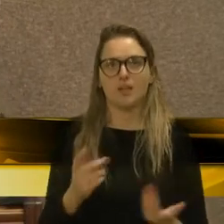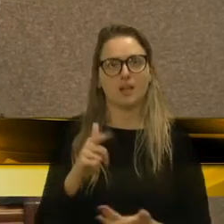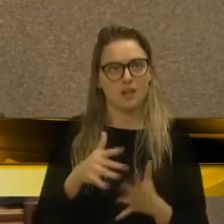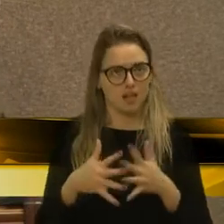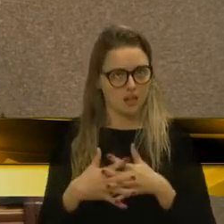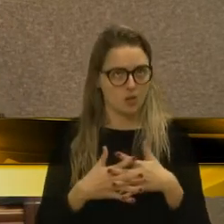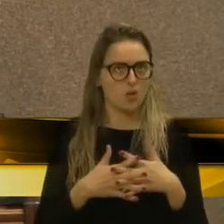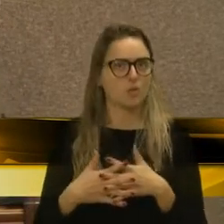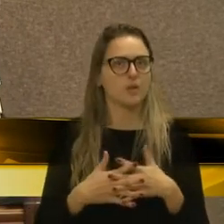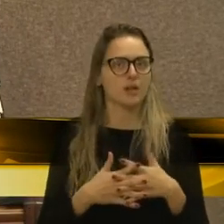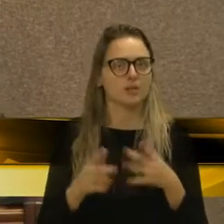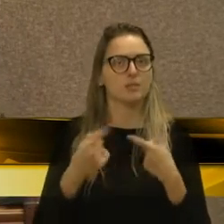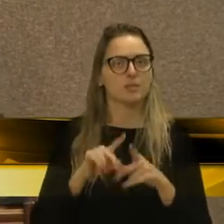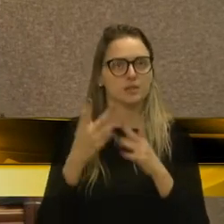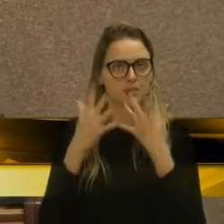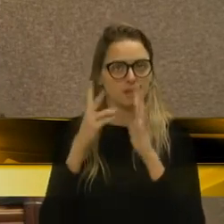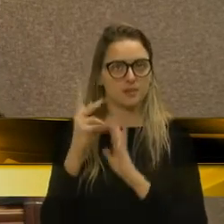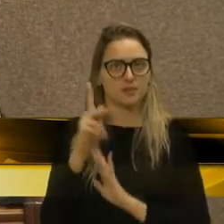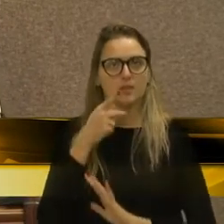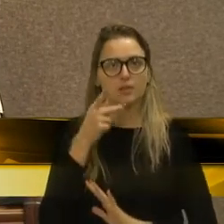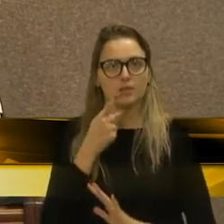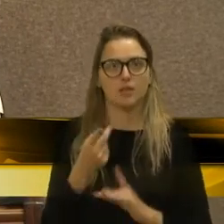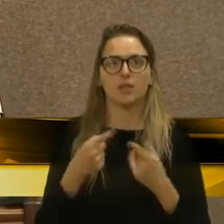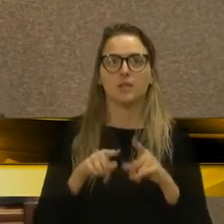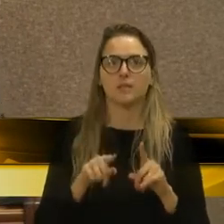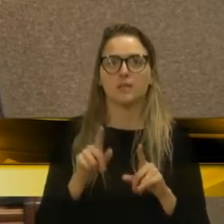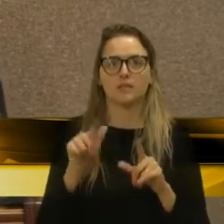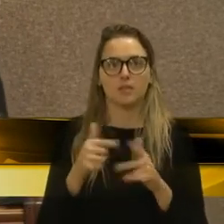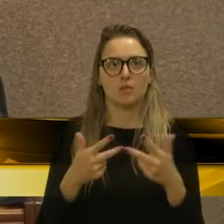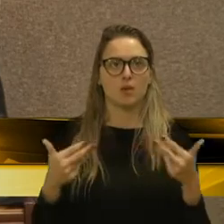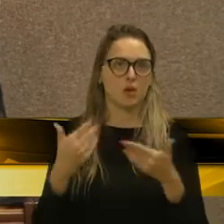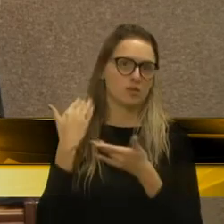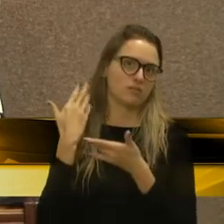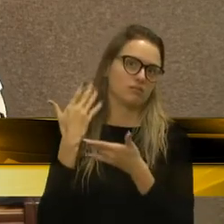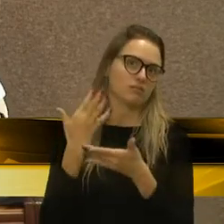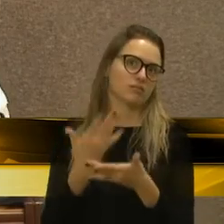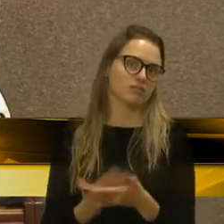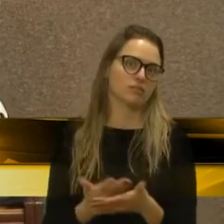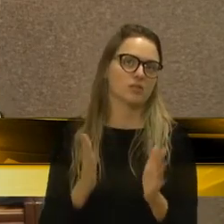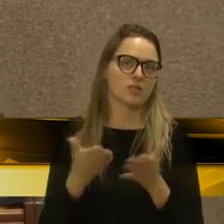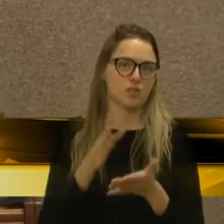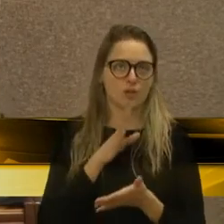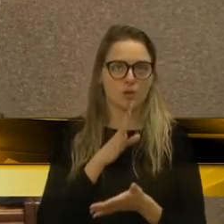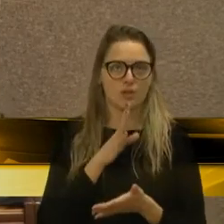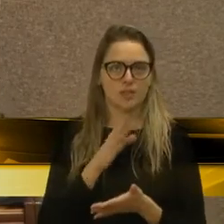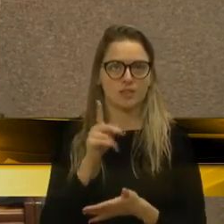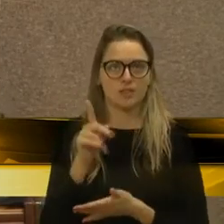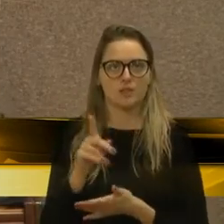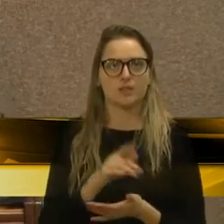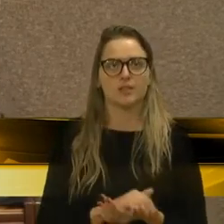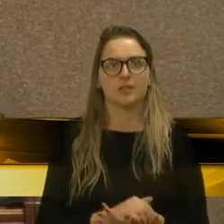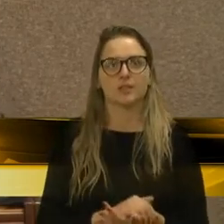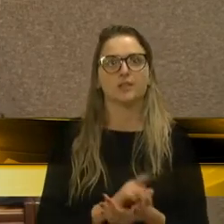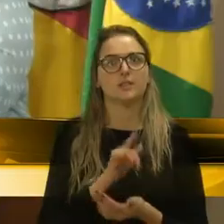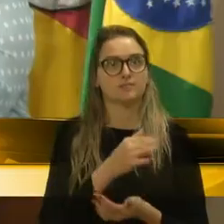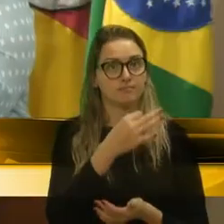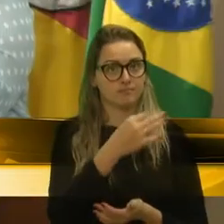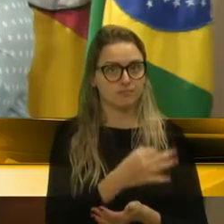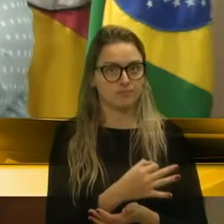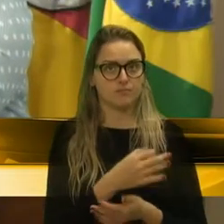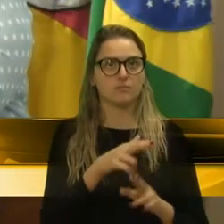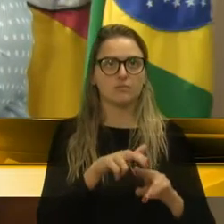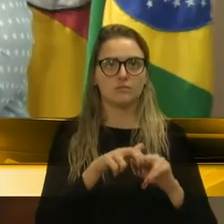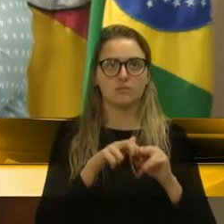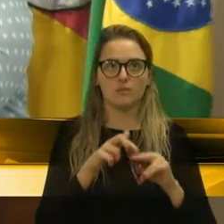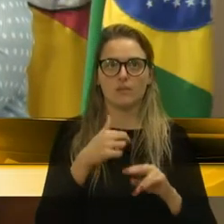complicado. Mas parabéns pela sua fala, só que é uma situação que já é... Obrigada. Bastante conhecida, inclusive, da senhora. Muito obrigado. Exatamente. Mas é por isso que eu